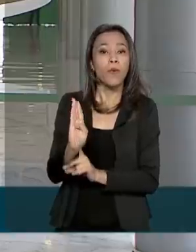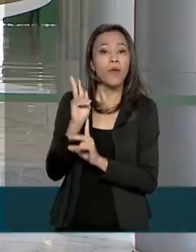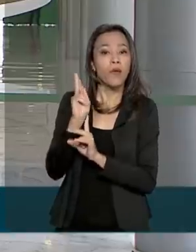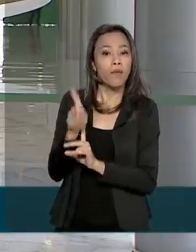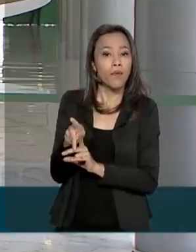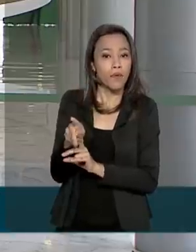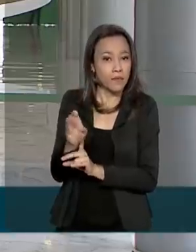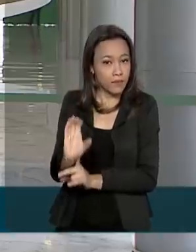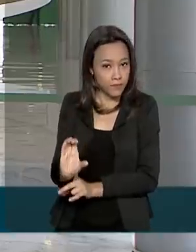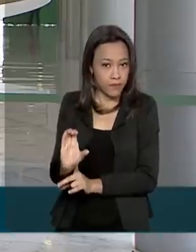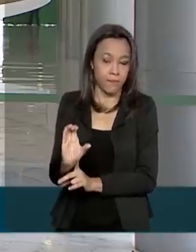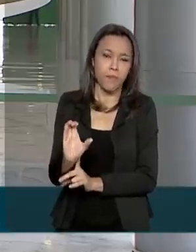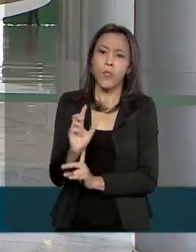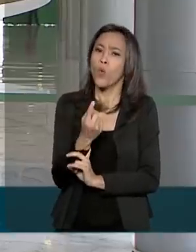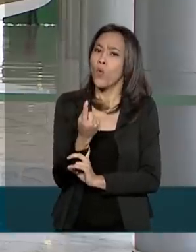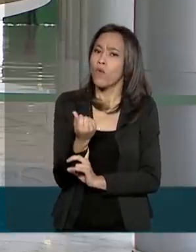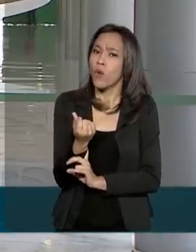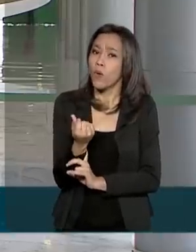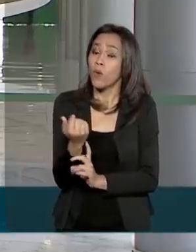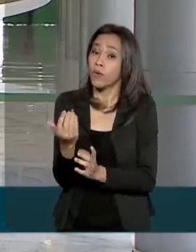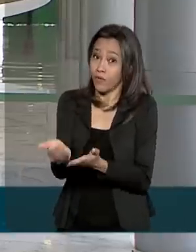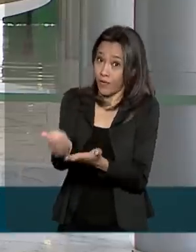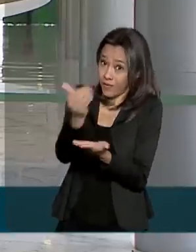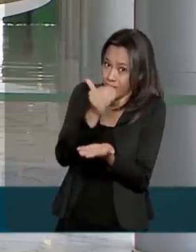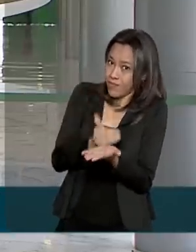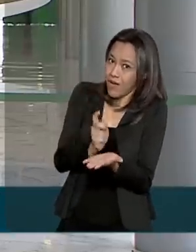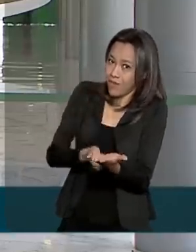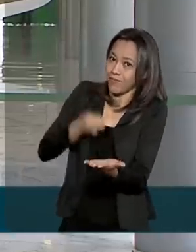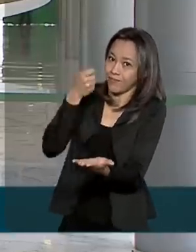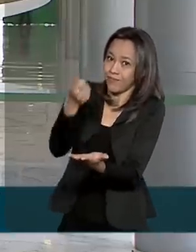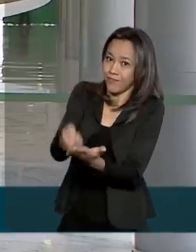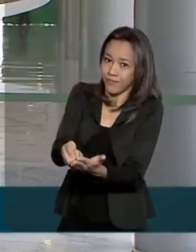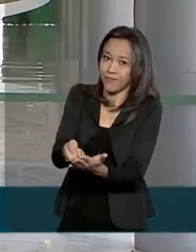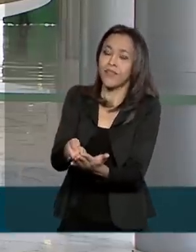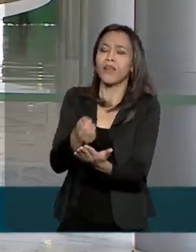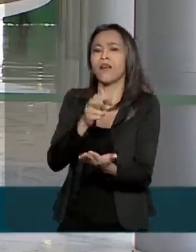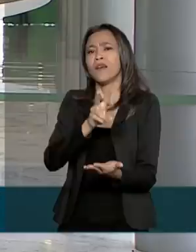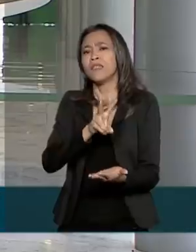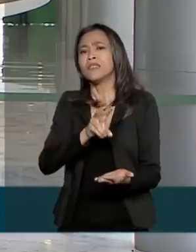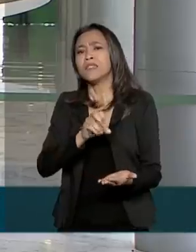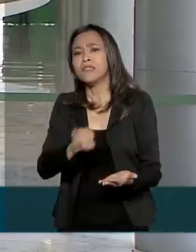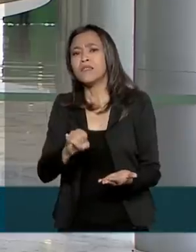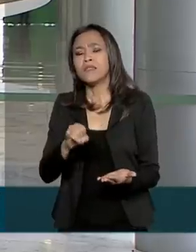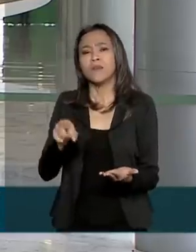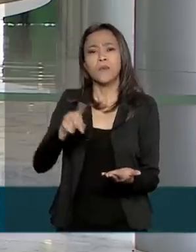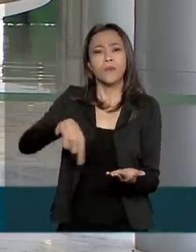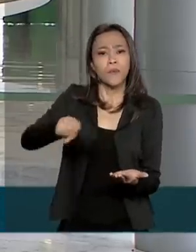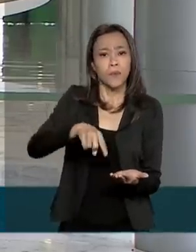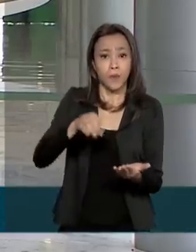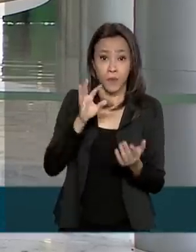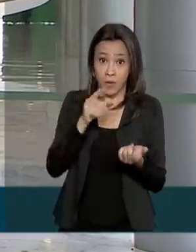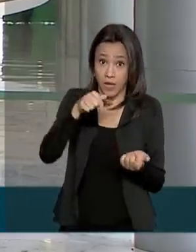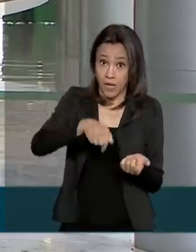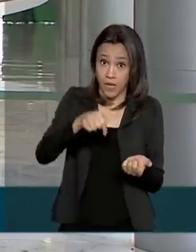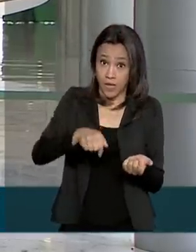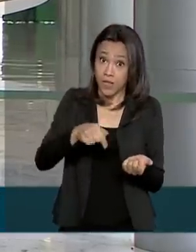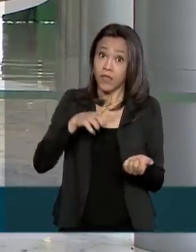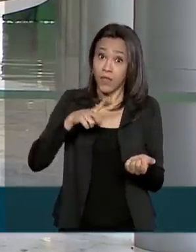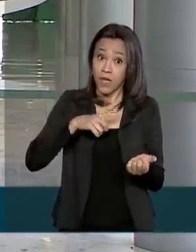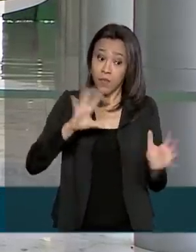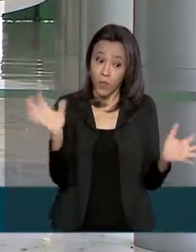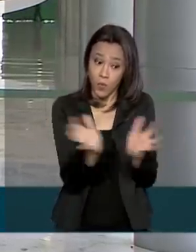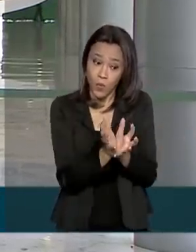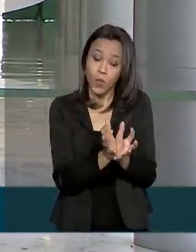Continuada. O valor antecipado vai ser deduzido caso haja concessão do BPC Deficiente,